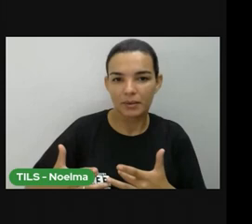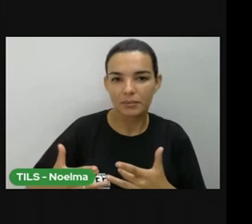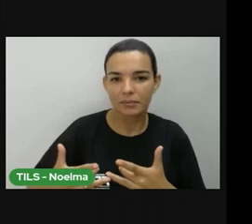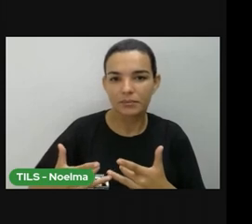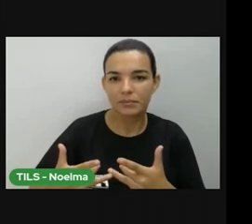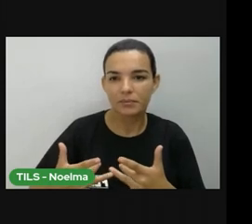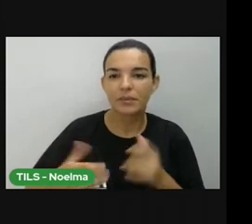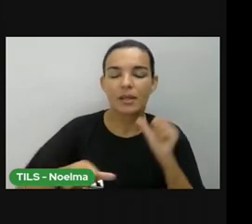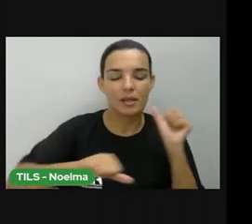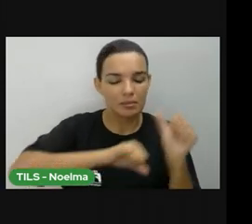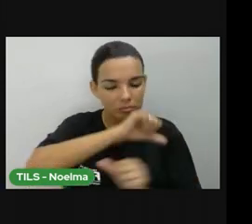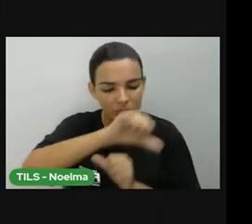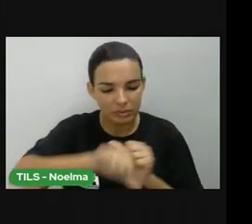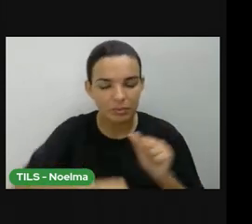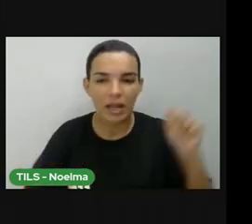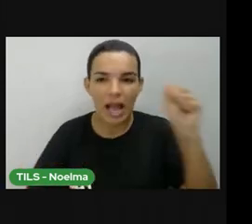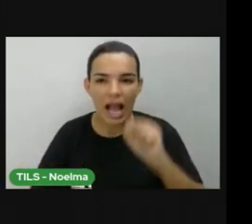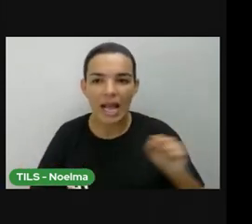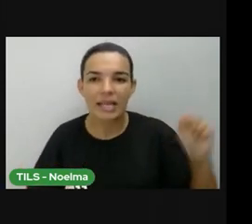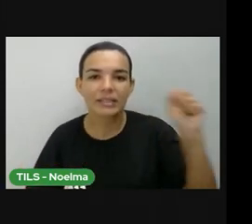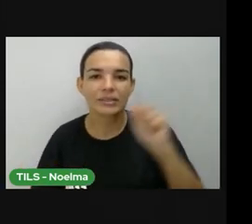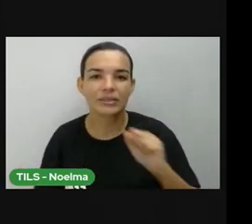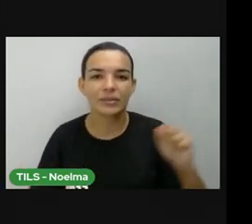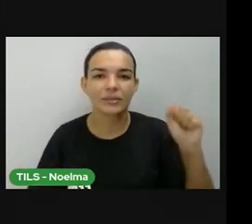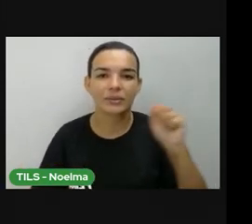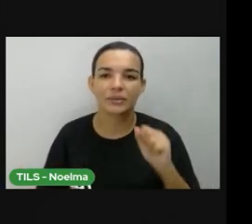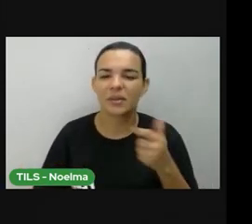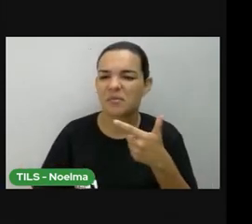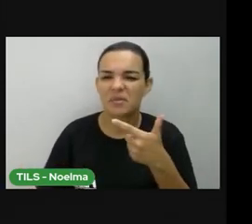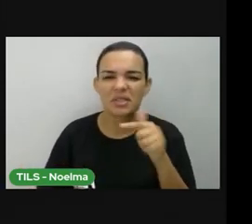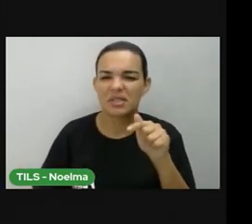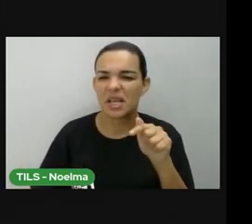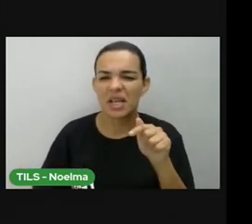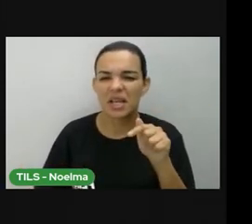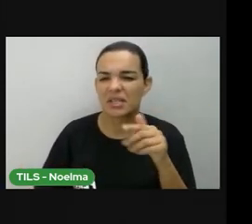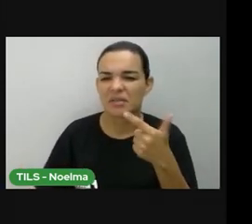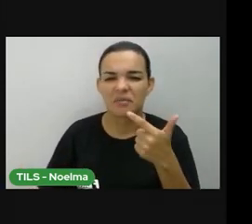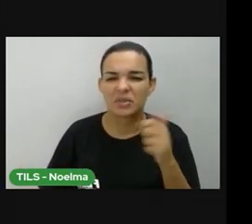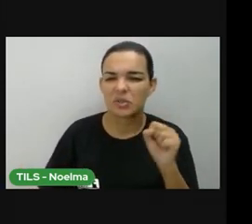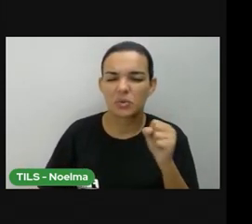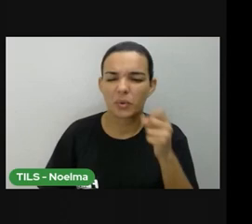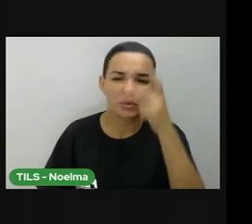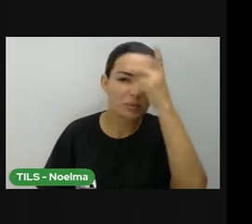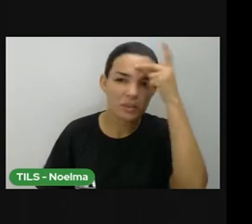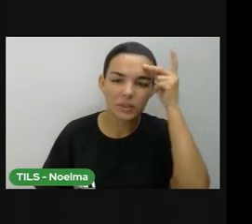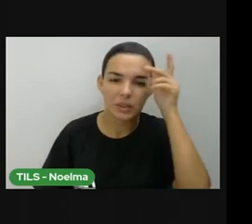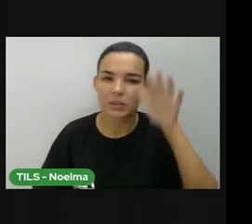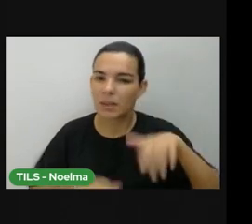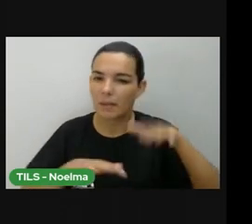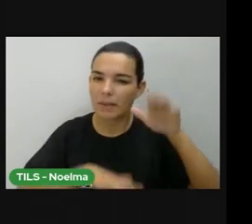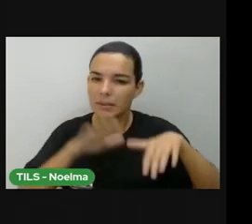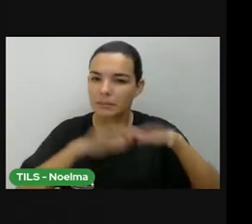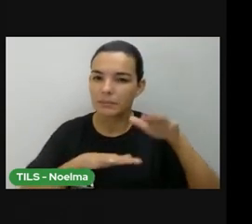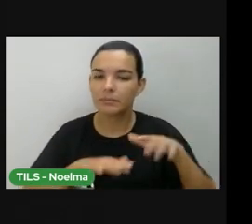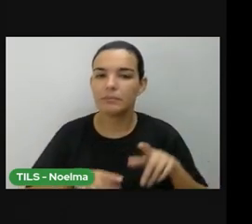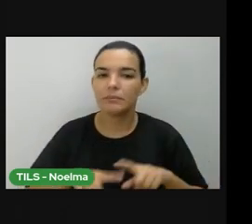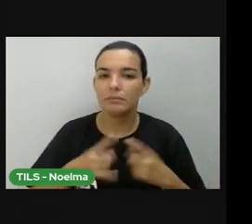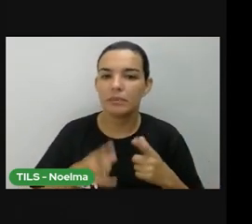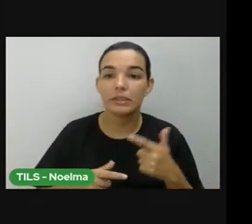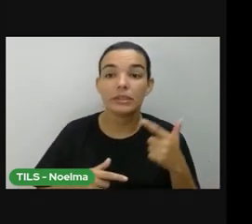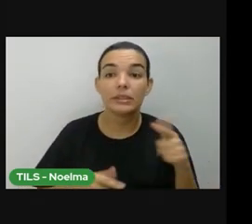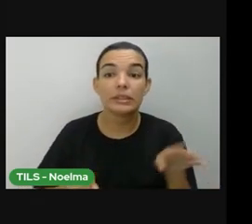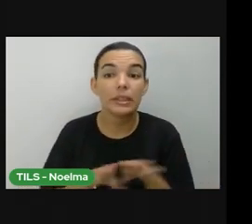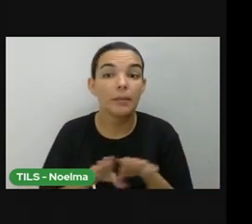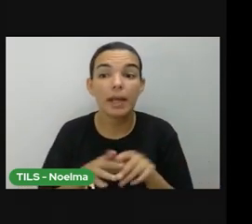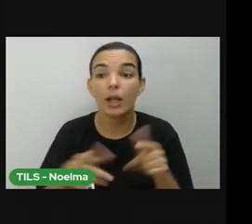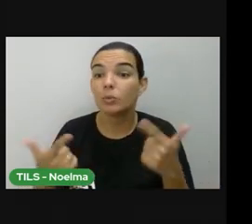fundamos associação, com, 27, 28 pessoas, por aí, assim, não é? E a gente também, não tinha, aonde trabalhar,